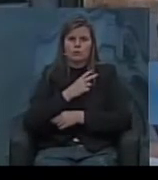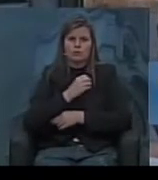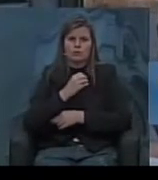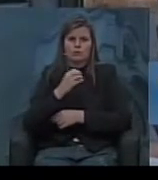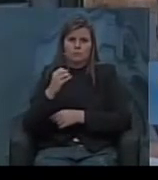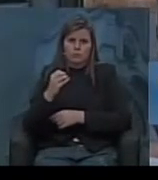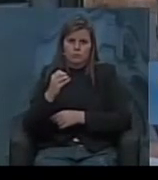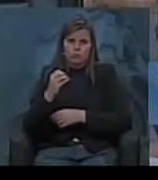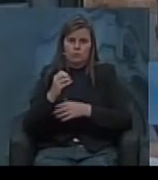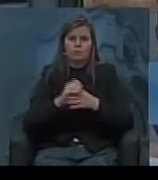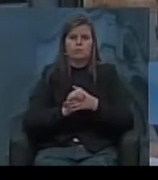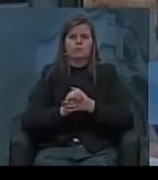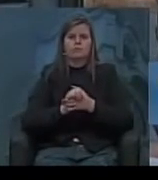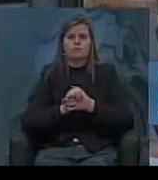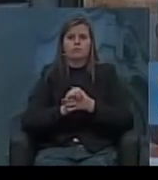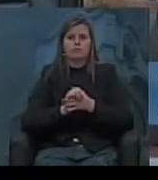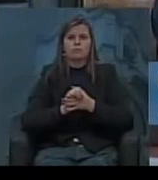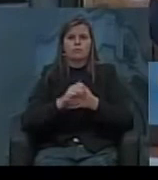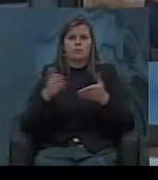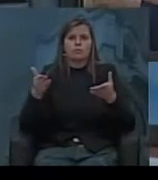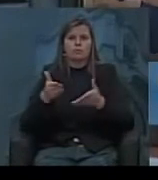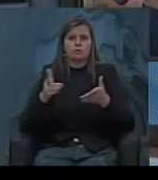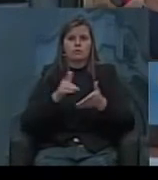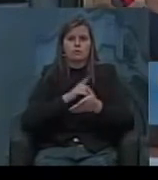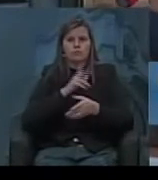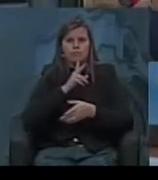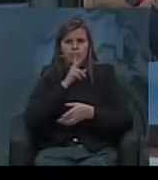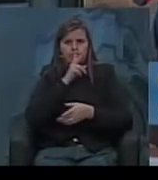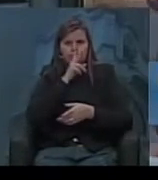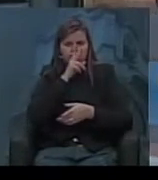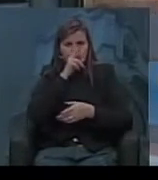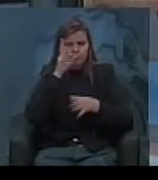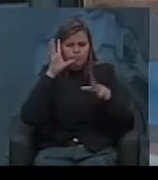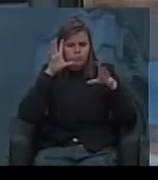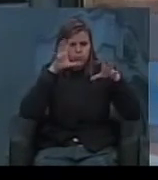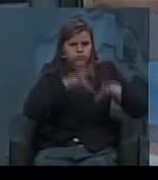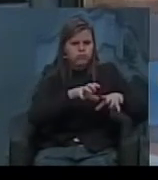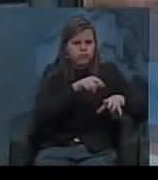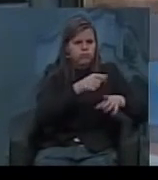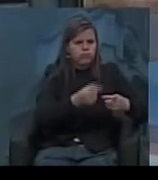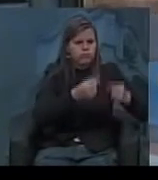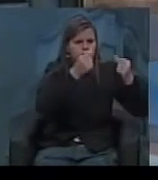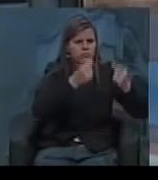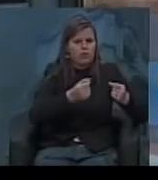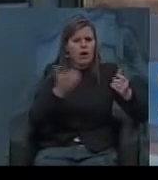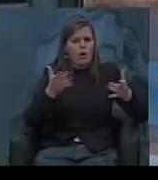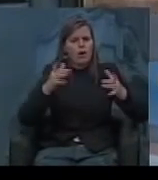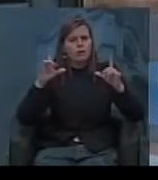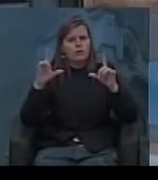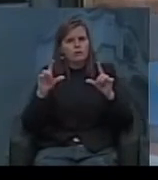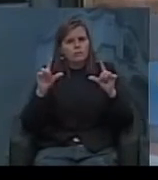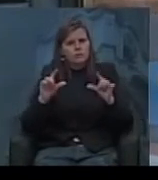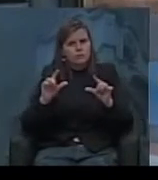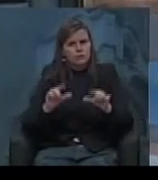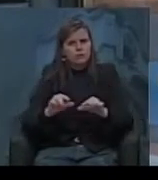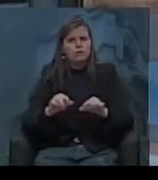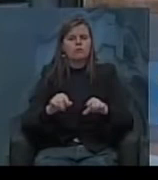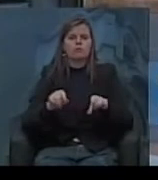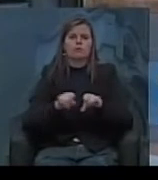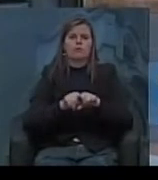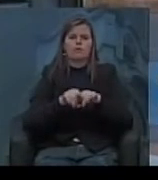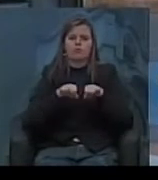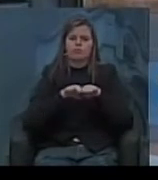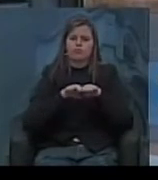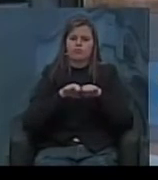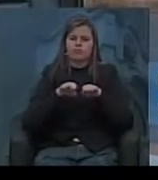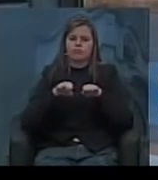notem que a gente tem uma brutal concentração de renda que aos poucos vem diminuído um pouco se deve à questão da estabilidade monetária